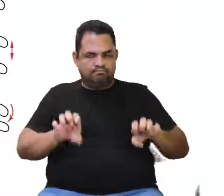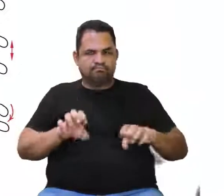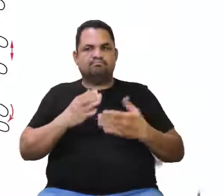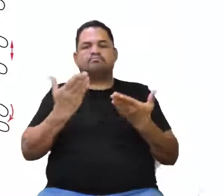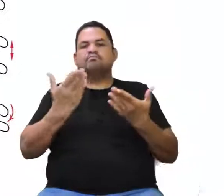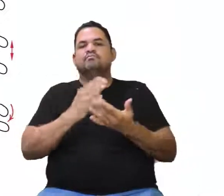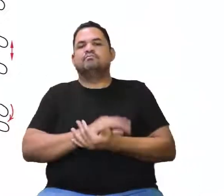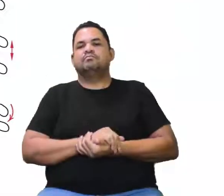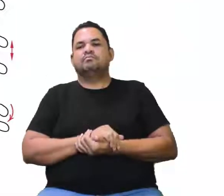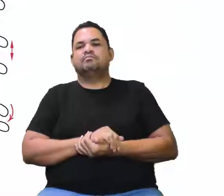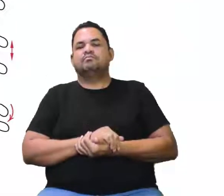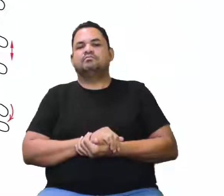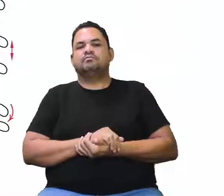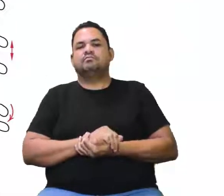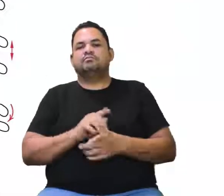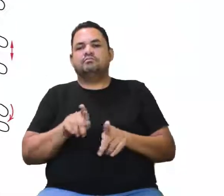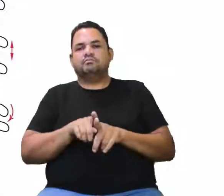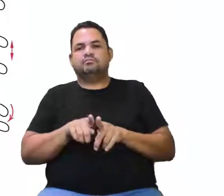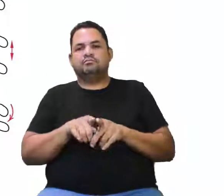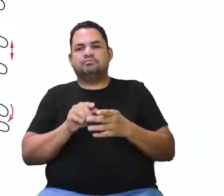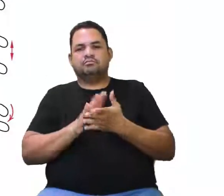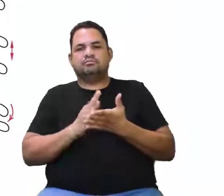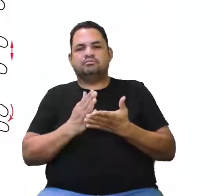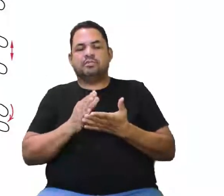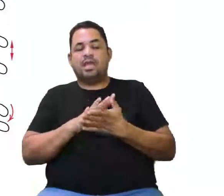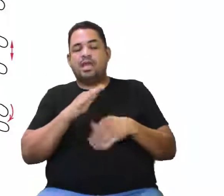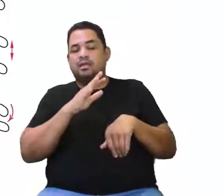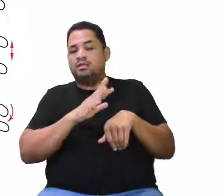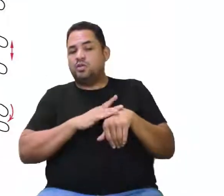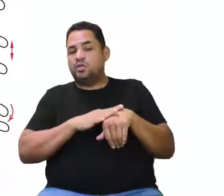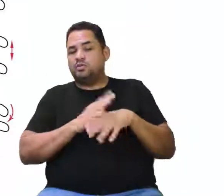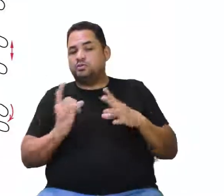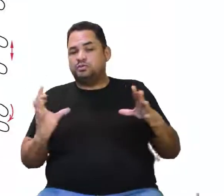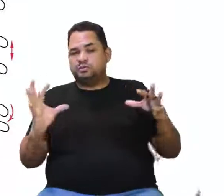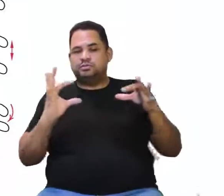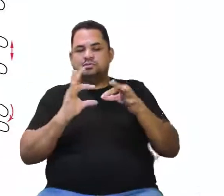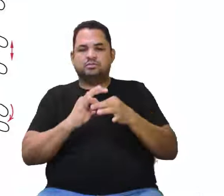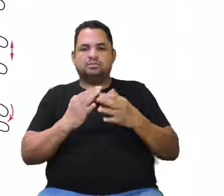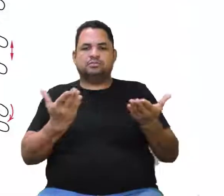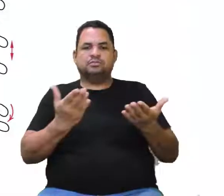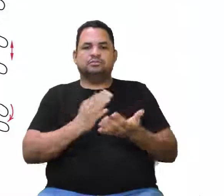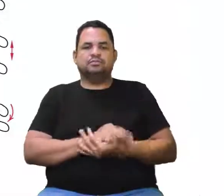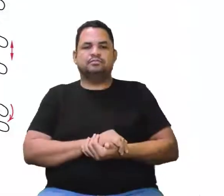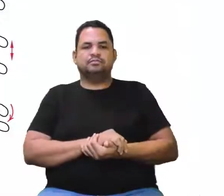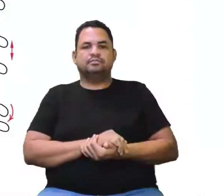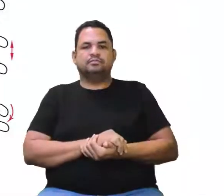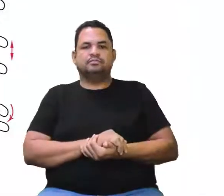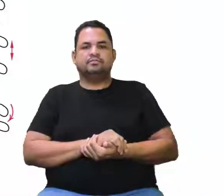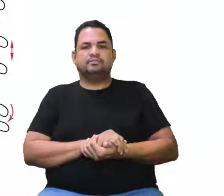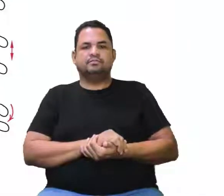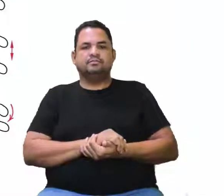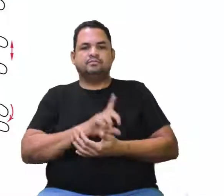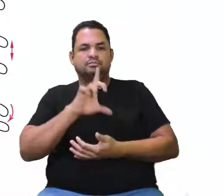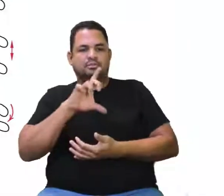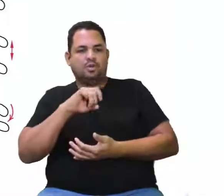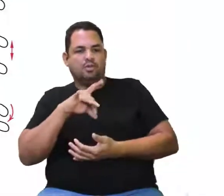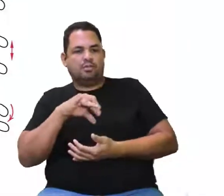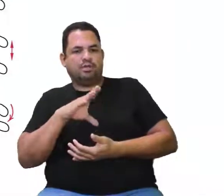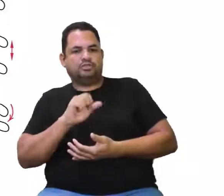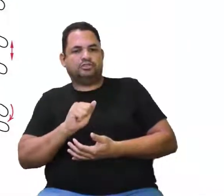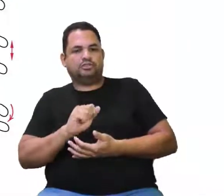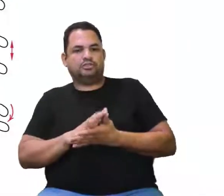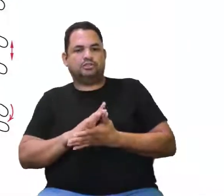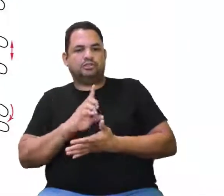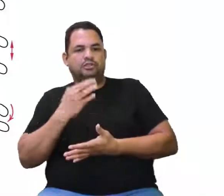neurais, nós vimos também as doenças que estão associadas a lombalgia, a